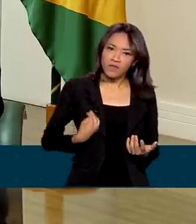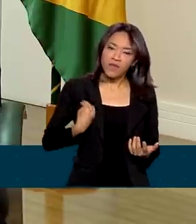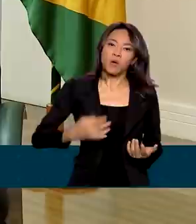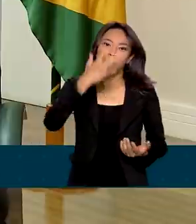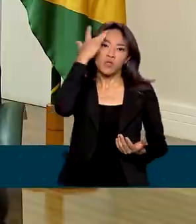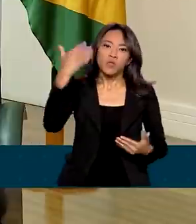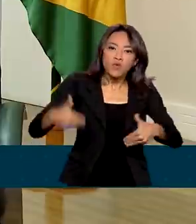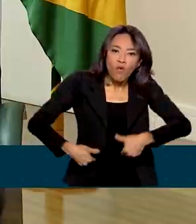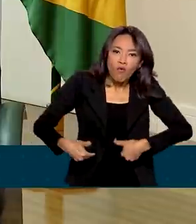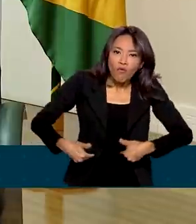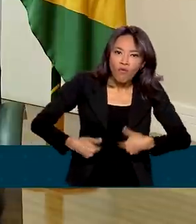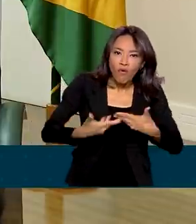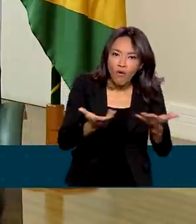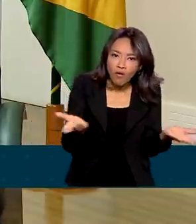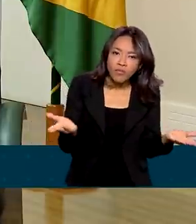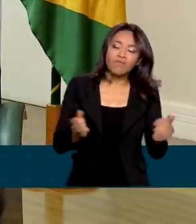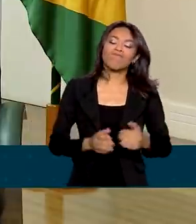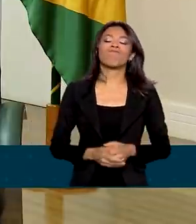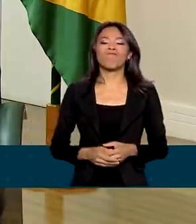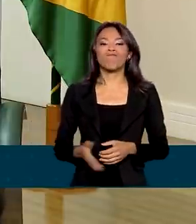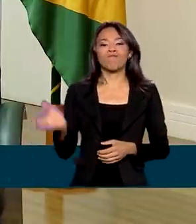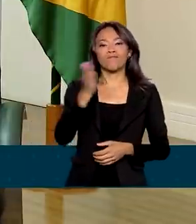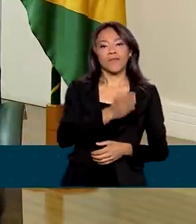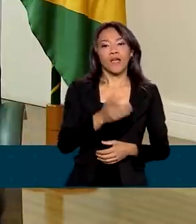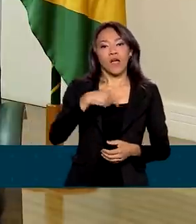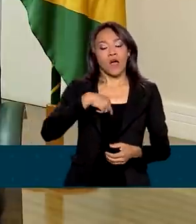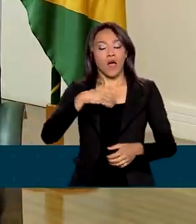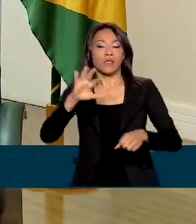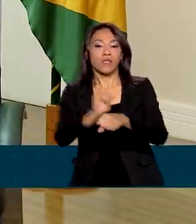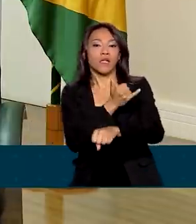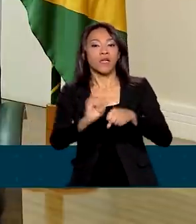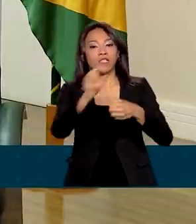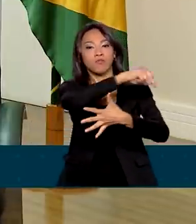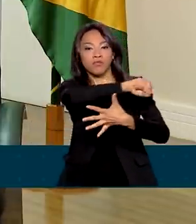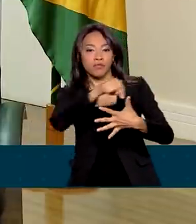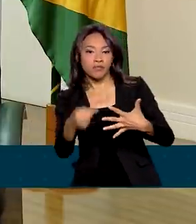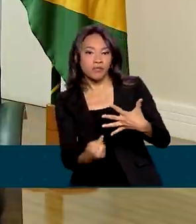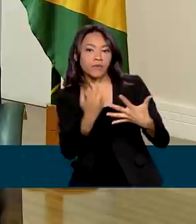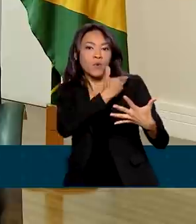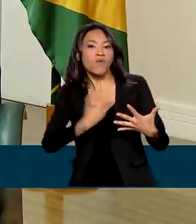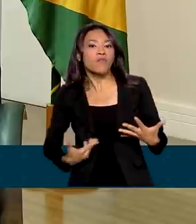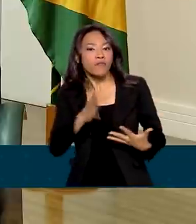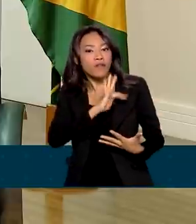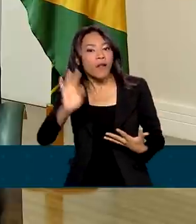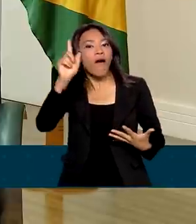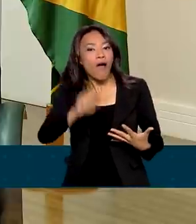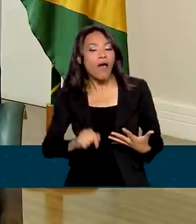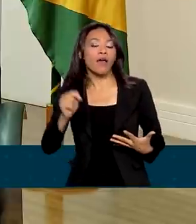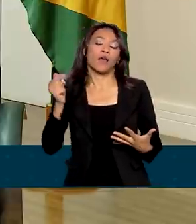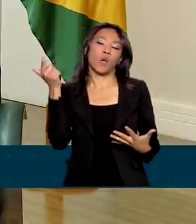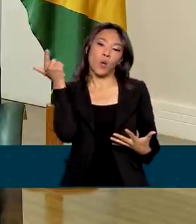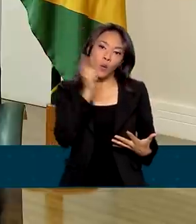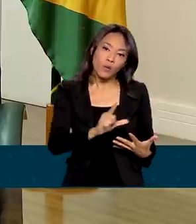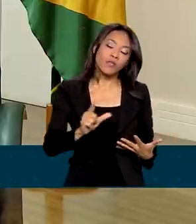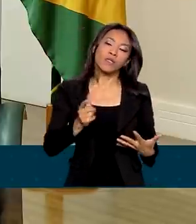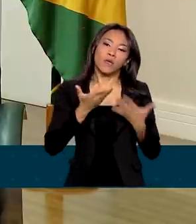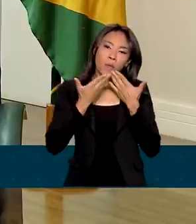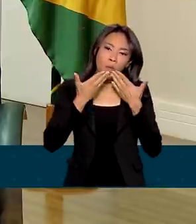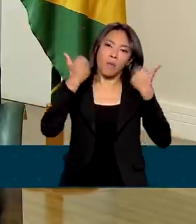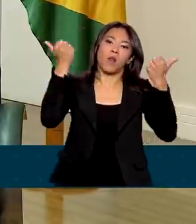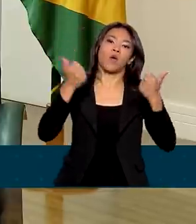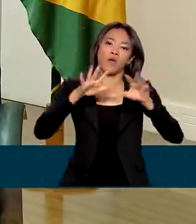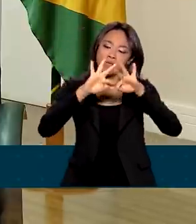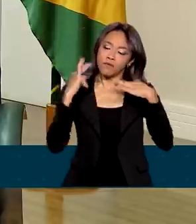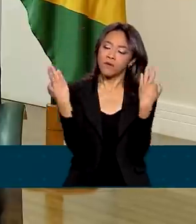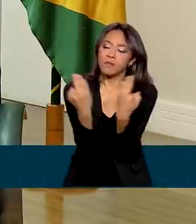Então, com essas ações do governo federal, nós estamos buscando, sim, superar dilemas como esse, para que as famílias aqui no Brasil possam,